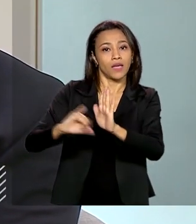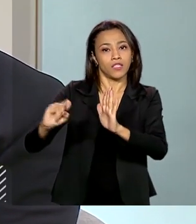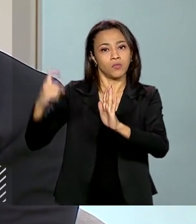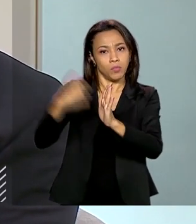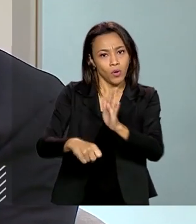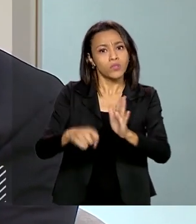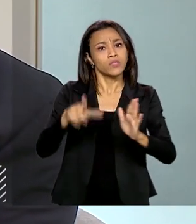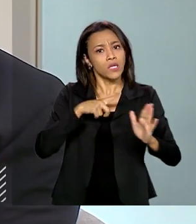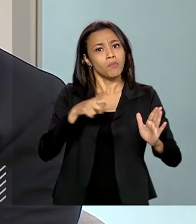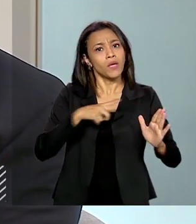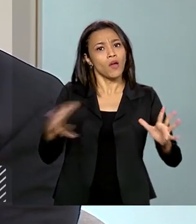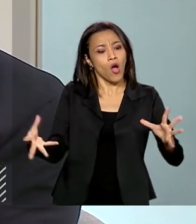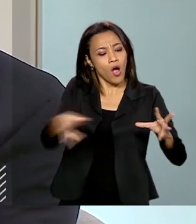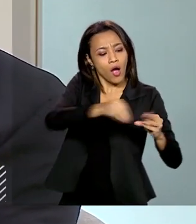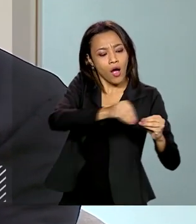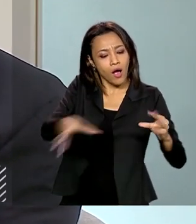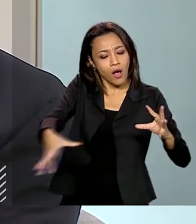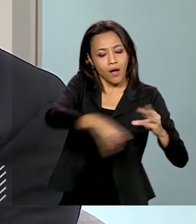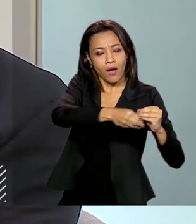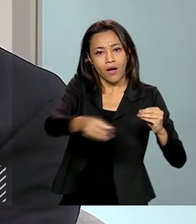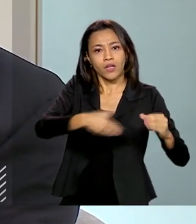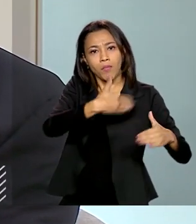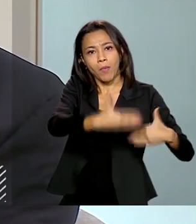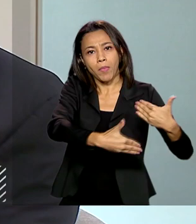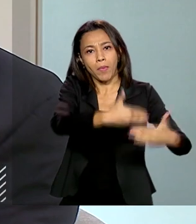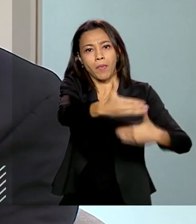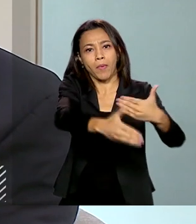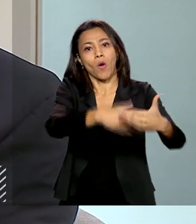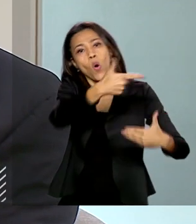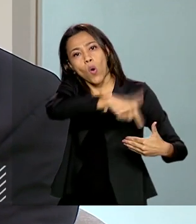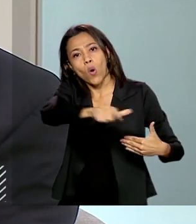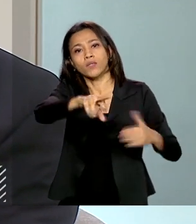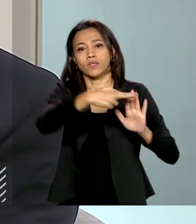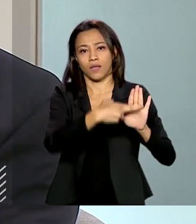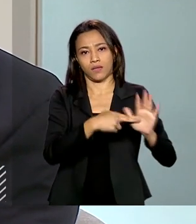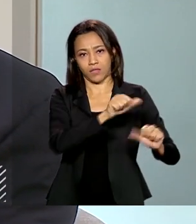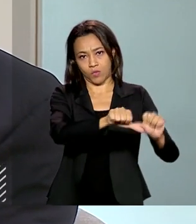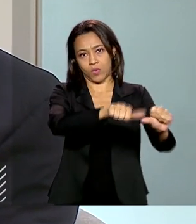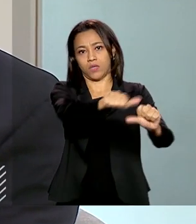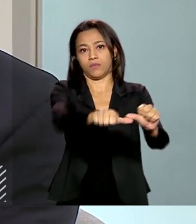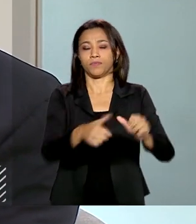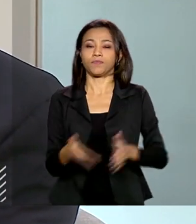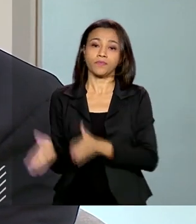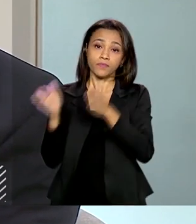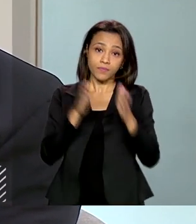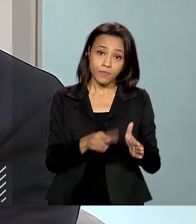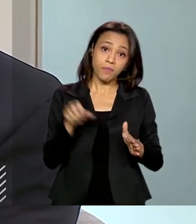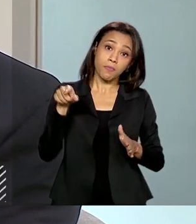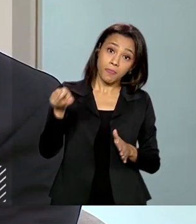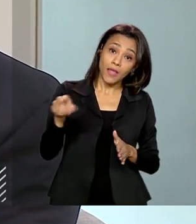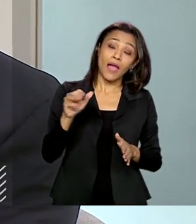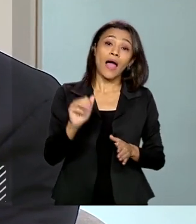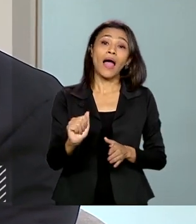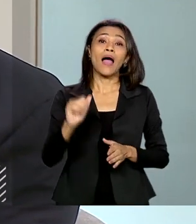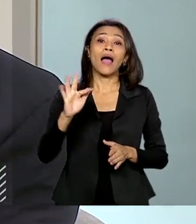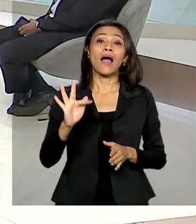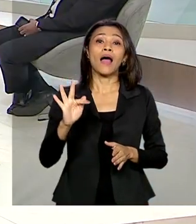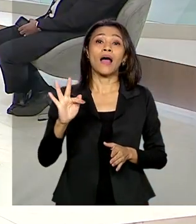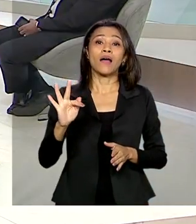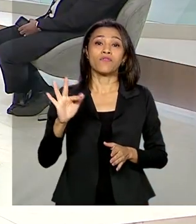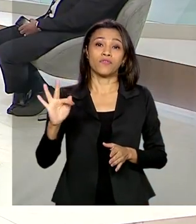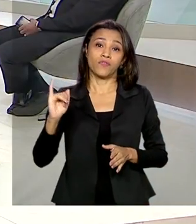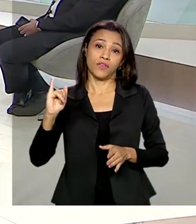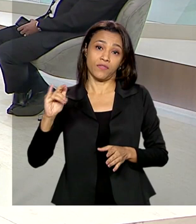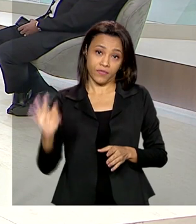reformas que estão em curso. Porque tem que lembrar o seguinte, o doutor Afif trouxe um ponto que, para mim, é o mais relevante.